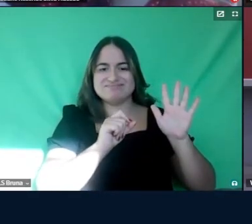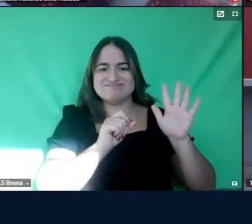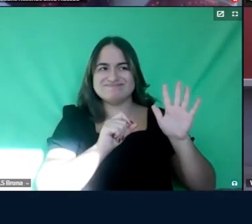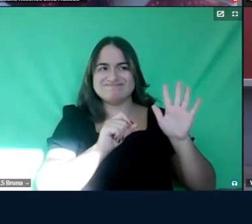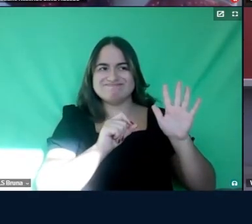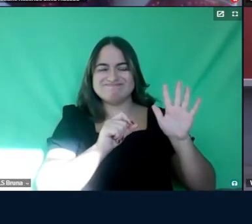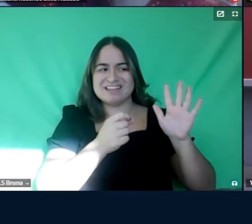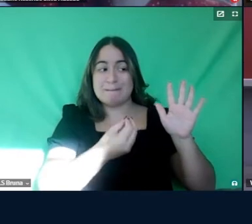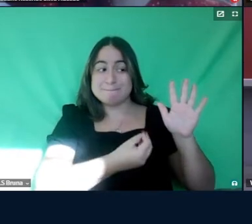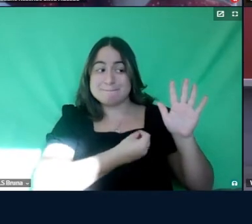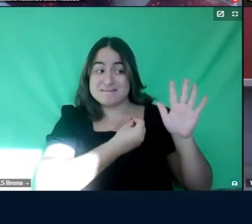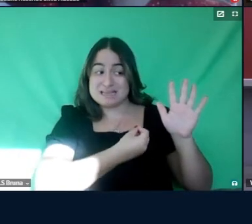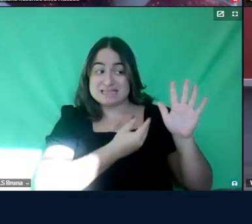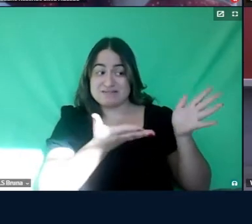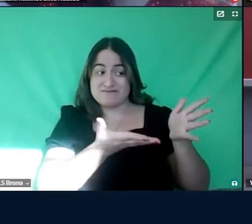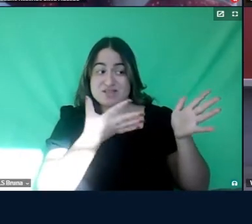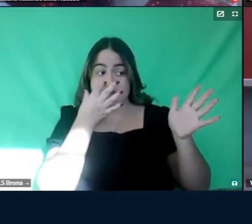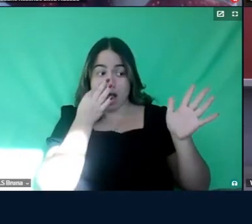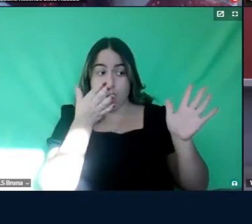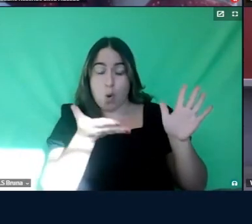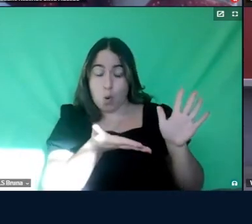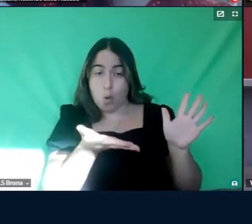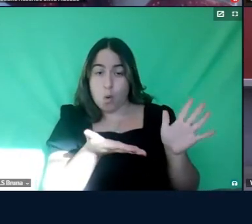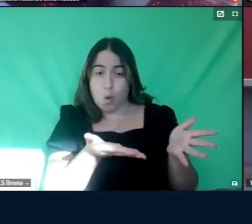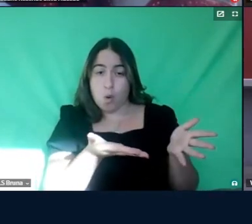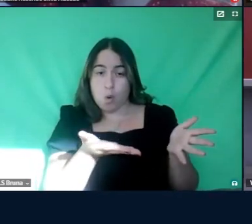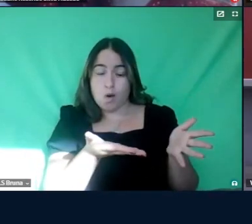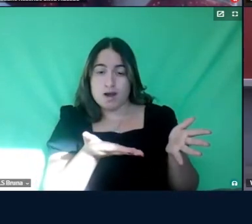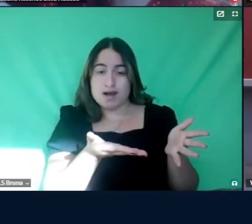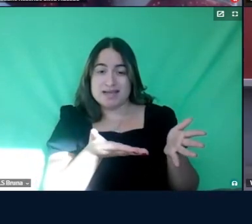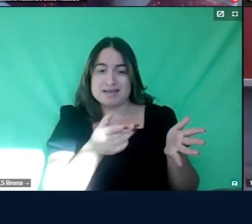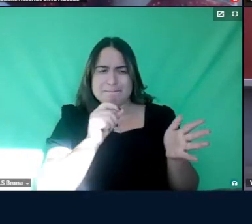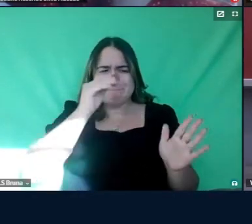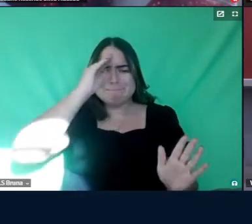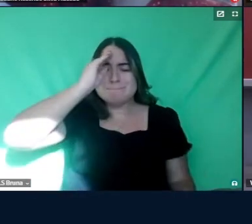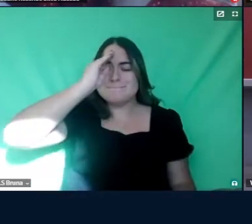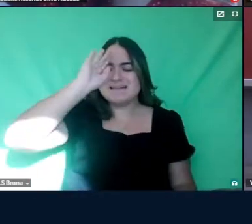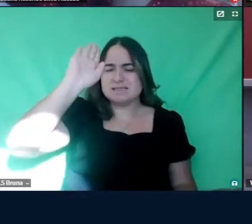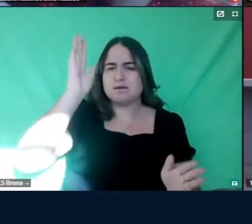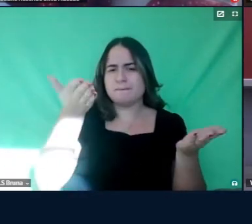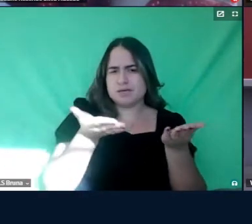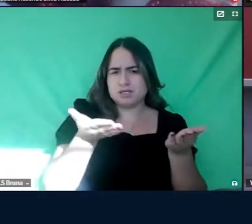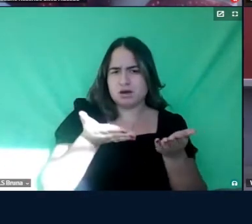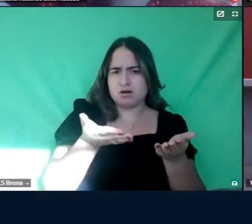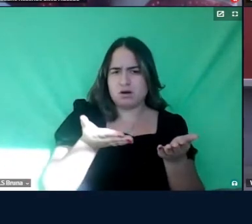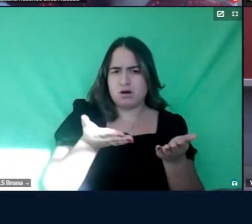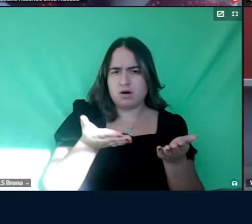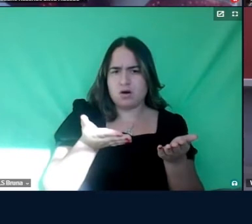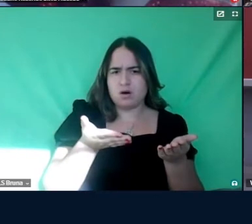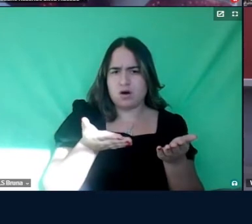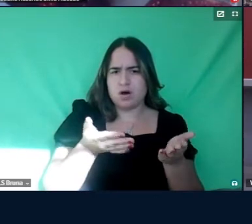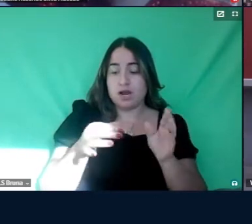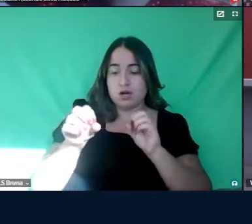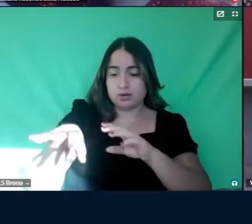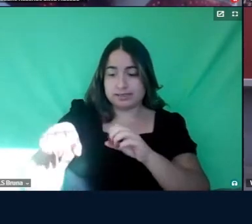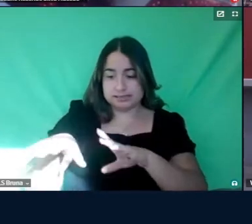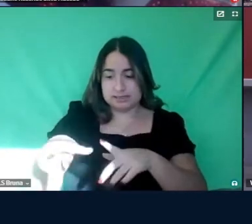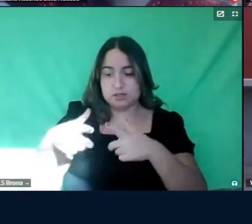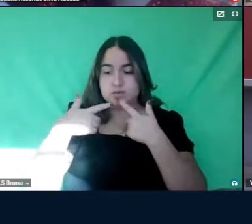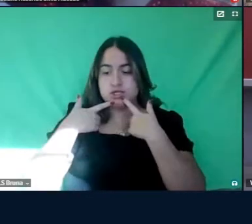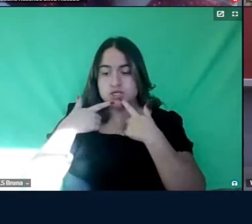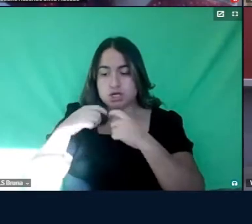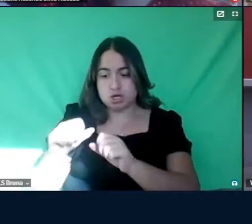muito presente, né, principalmente agora indo para a questão, né, do ensino de línguas,